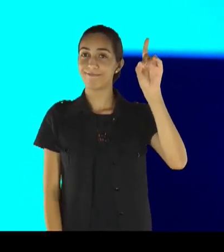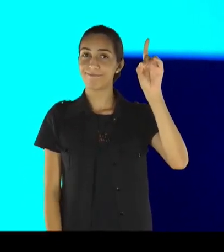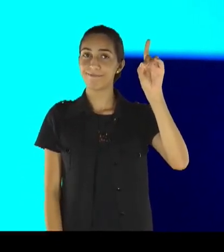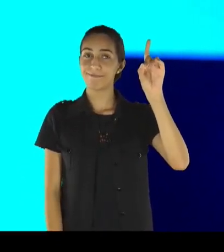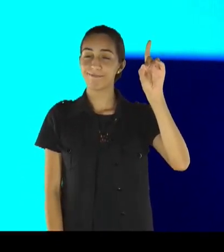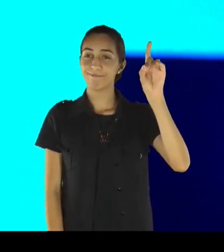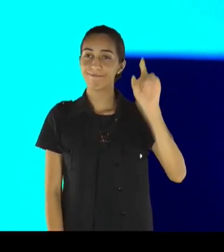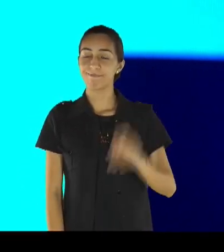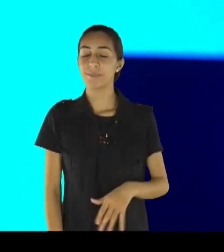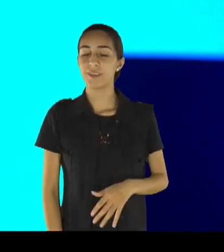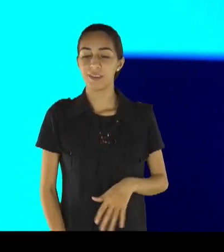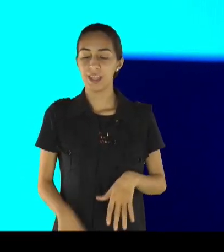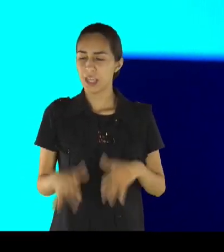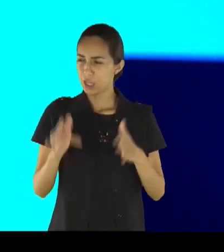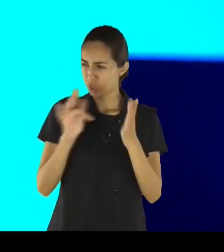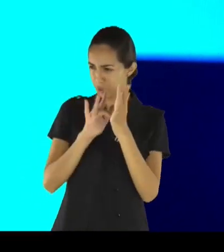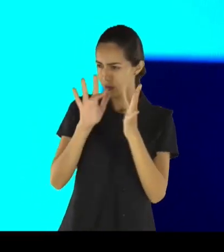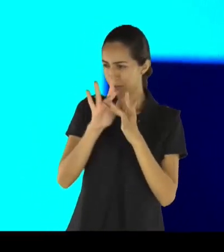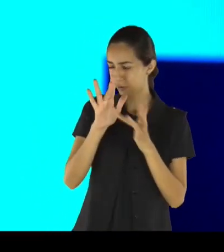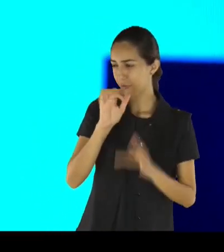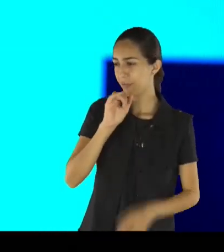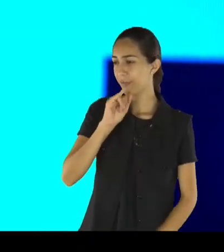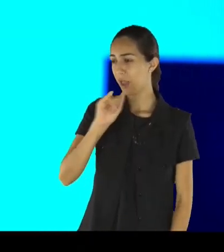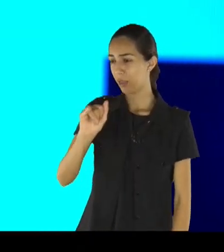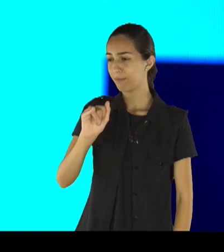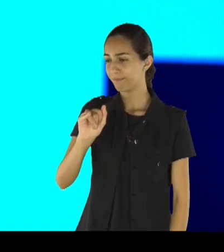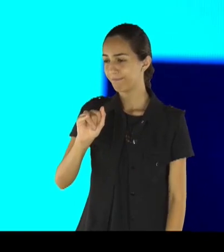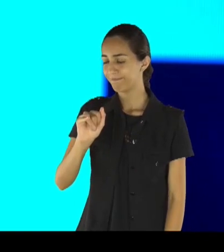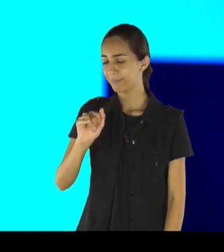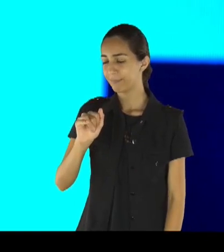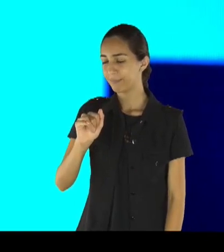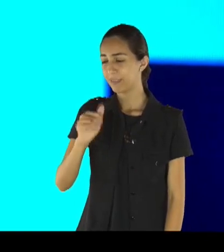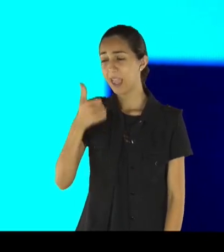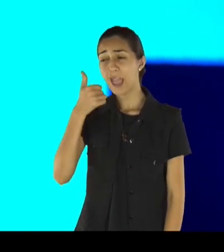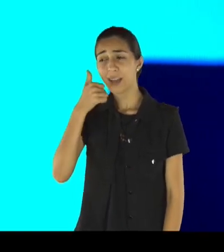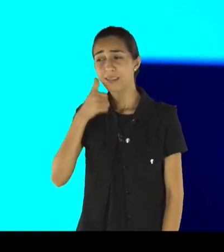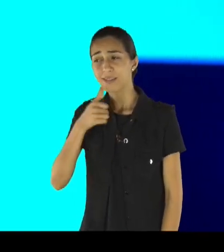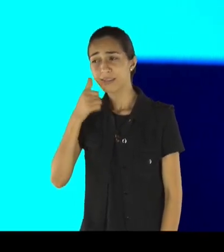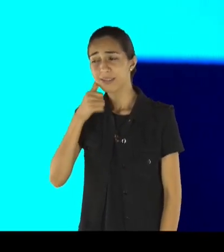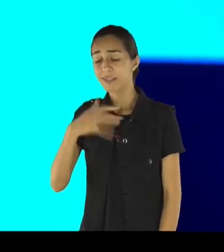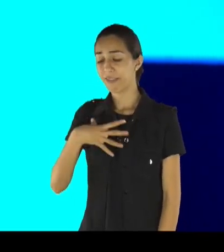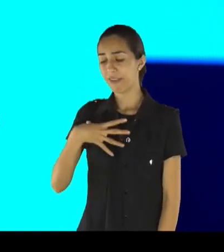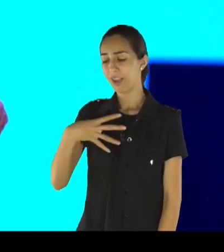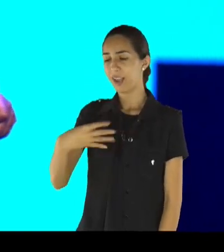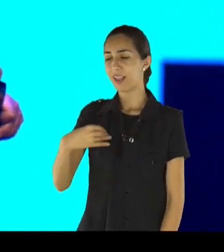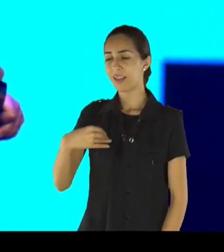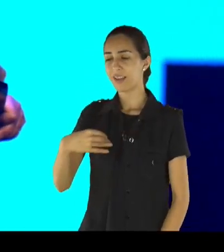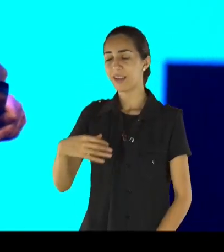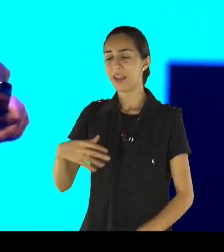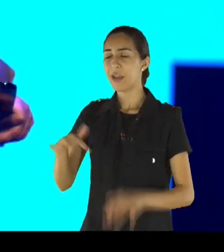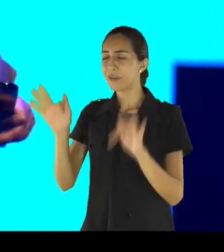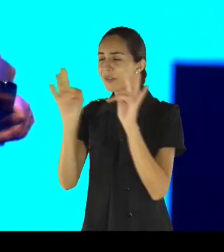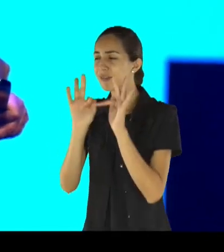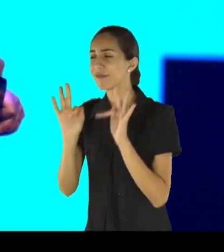filho, tem bom ânimo, perdoados são os teus pecados, Mateus no capítulo 14, do 26 ao 27,